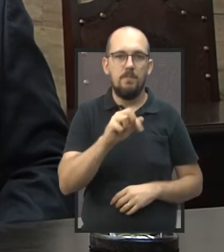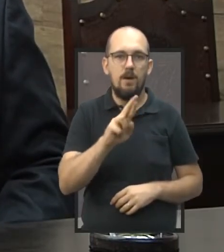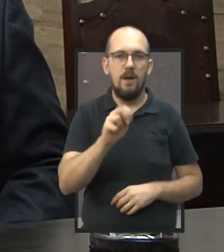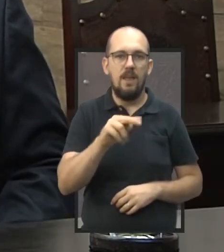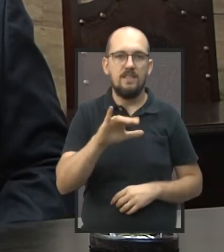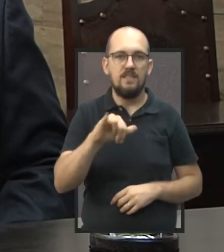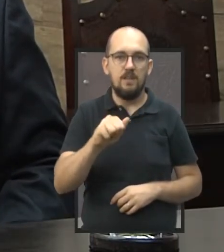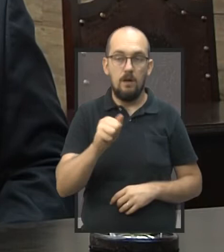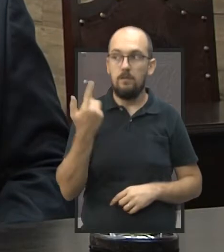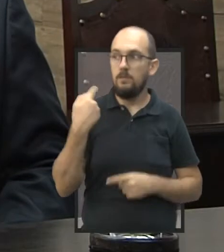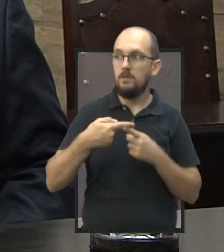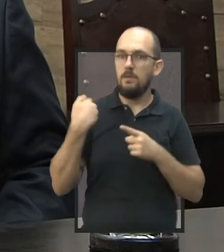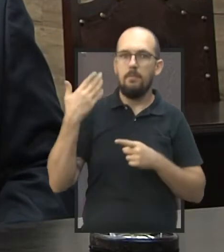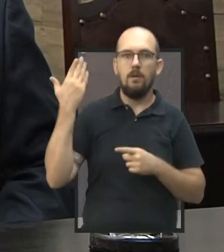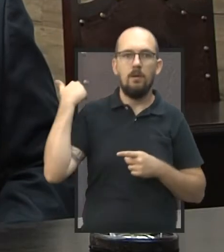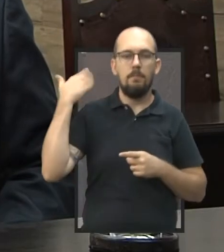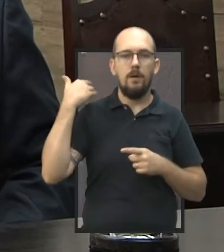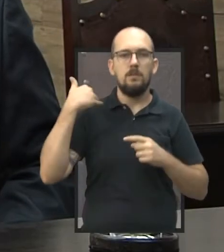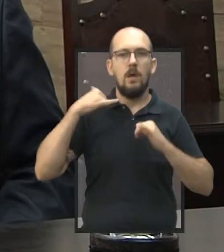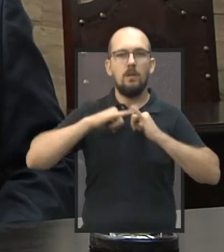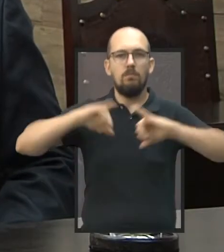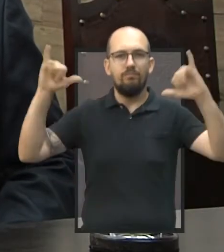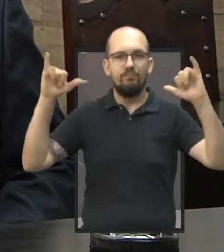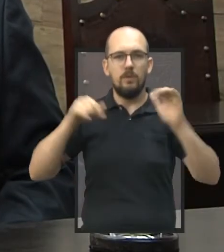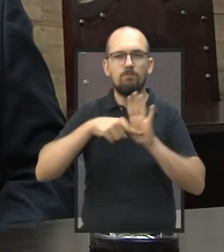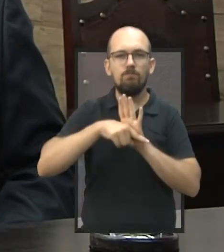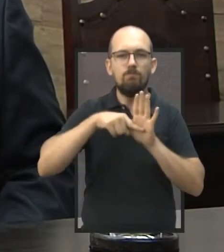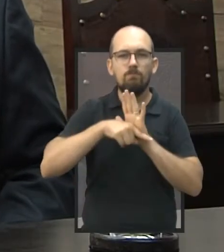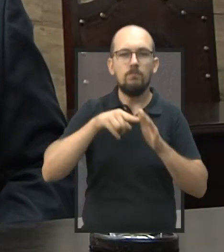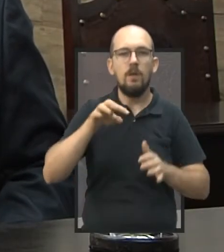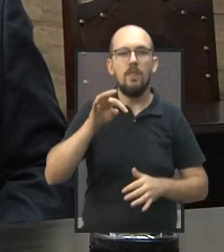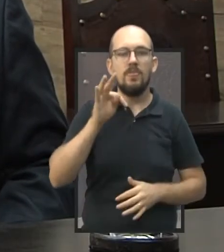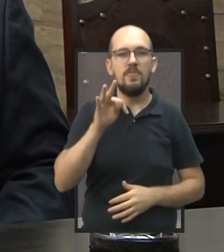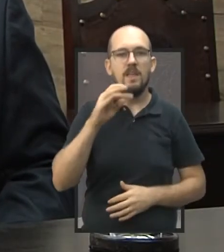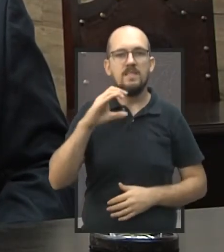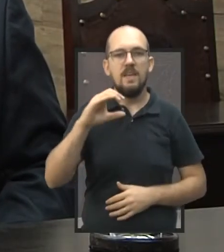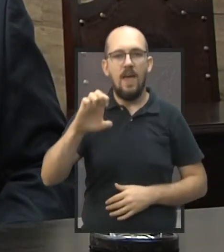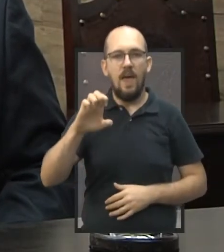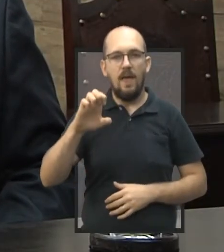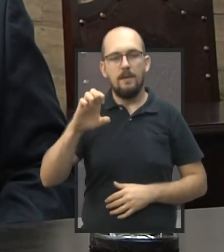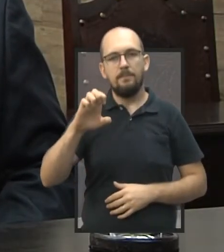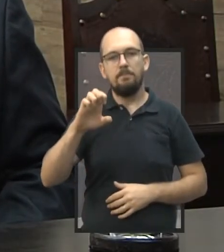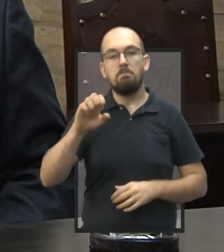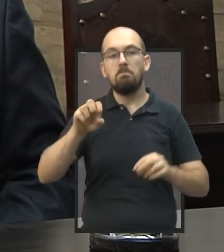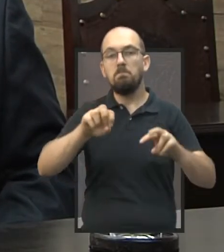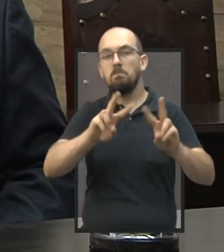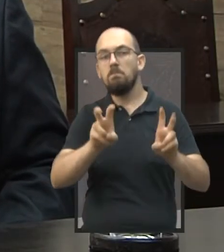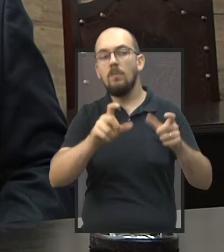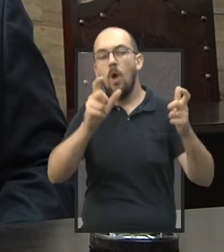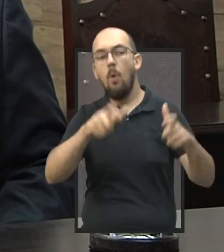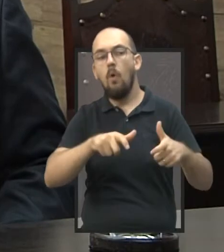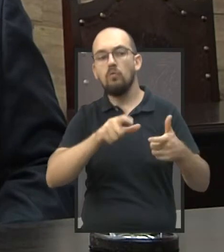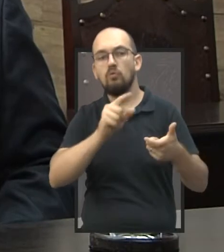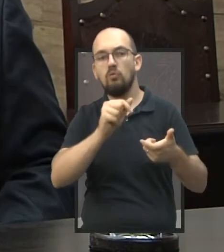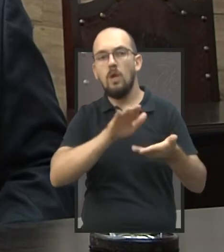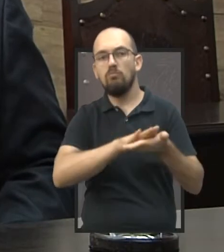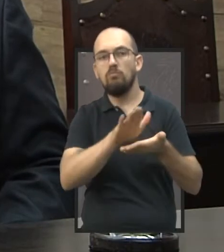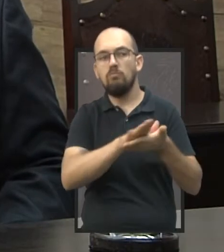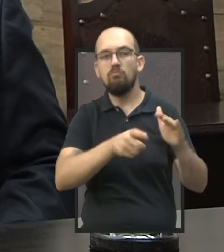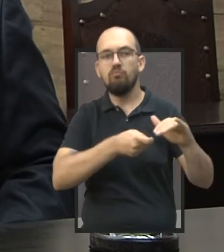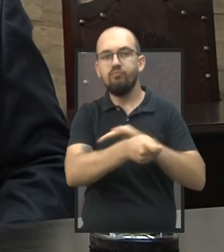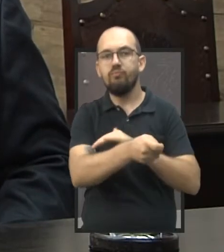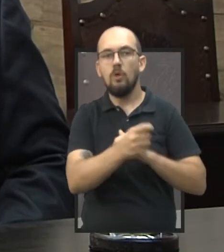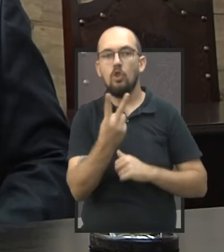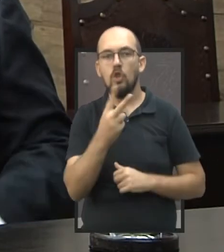na imprensa sobre investigações do TCE, sobre onde estaria sendo empenhado,